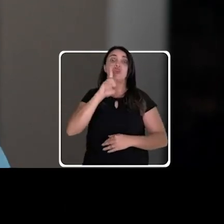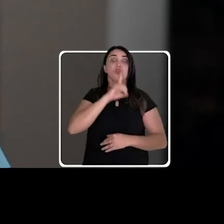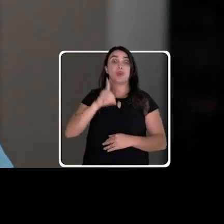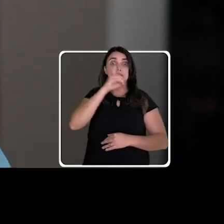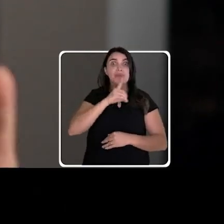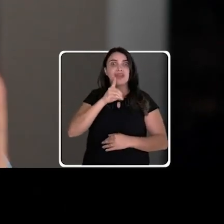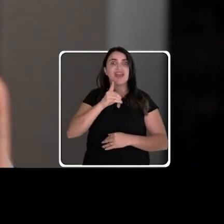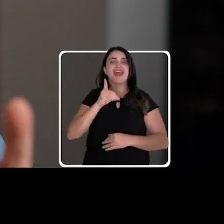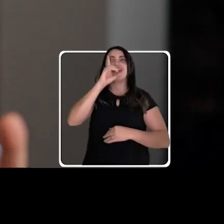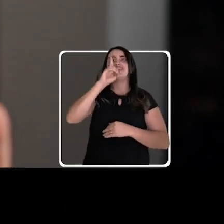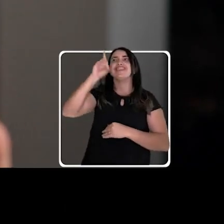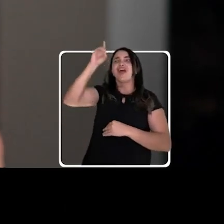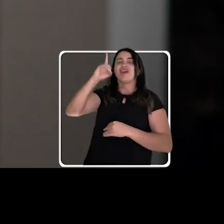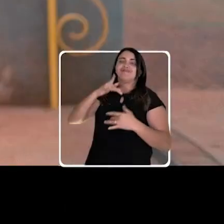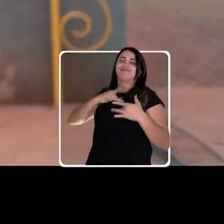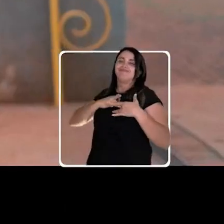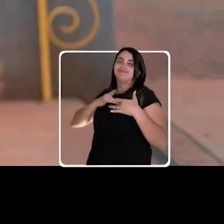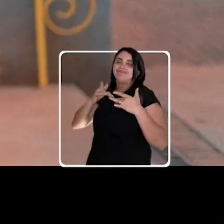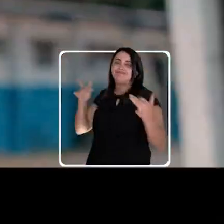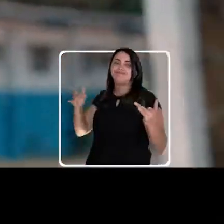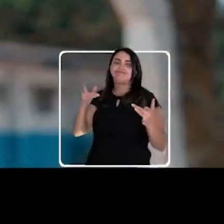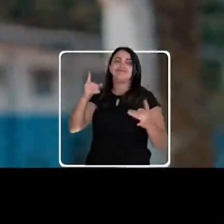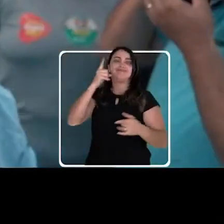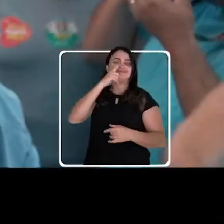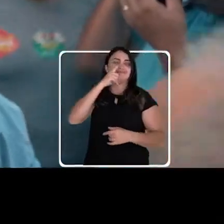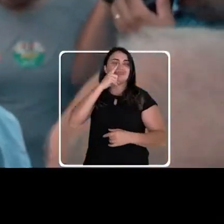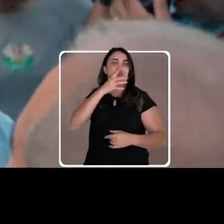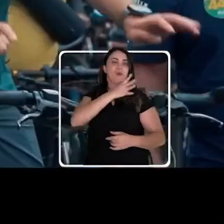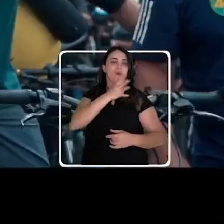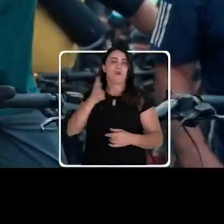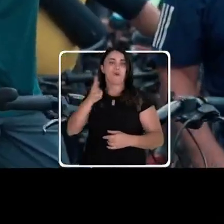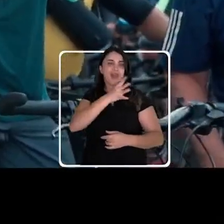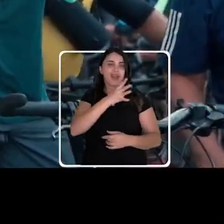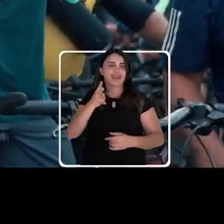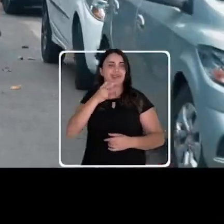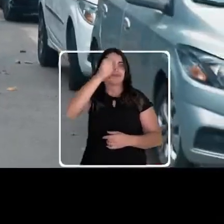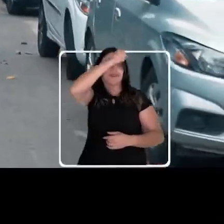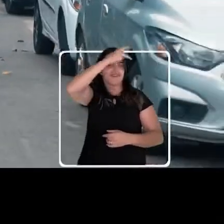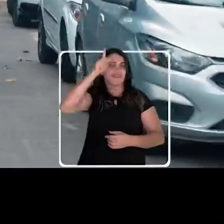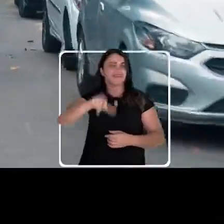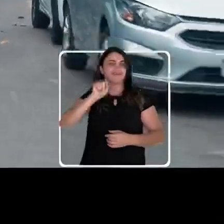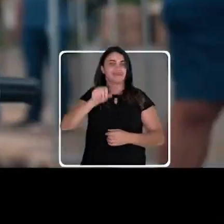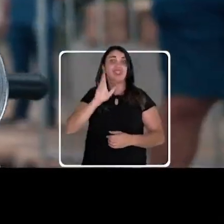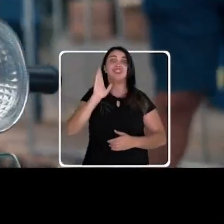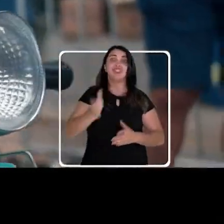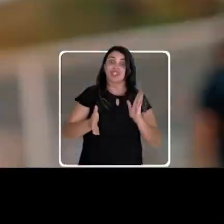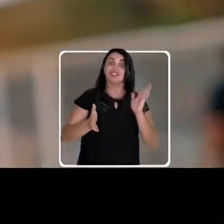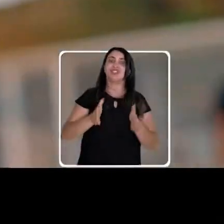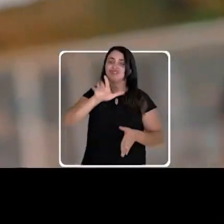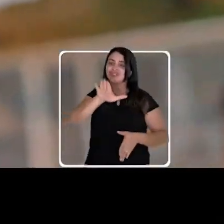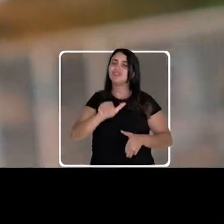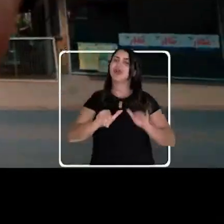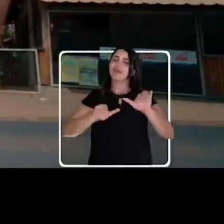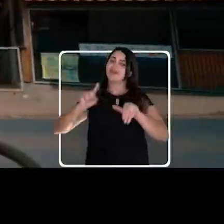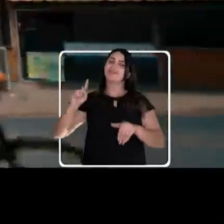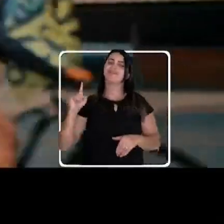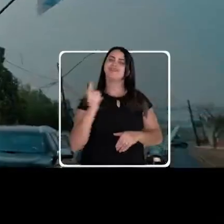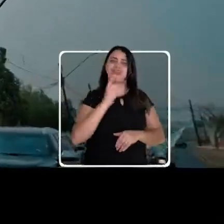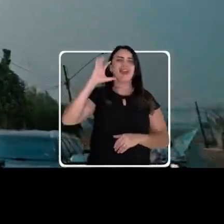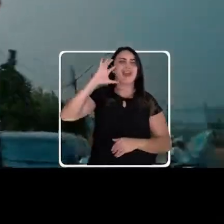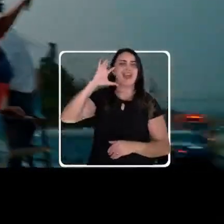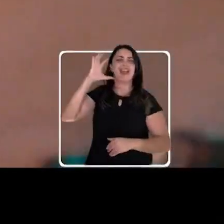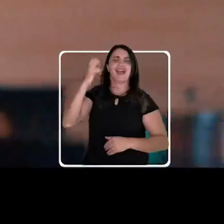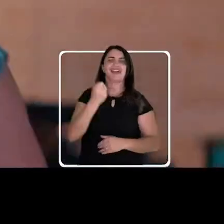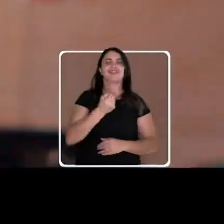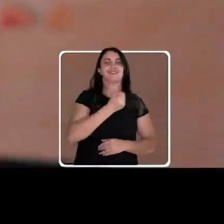44 para prefeito. Já, já, chama Jane, vem, vem, vem, é 44, é